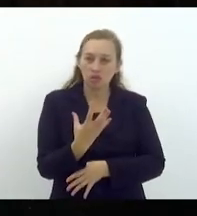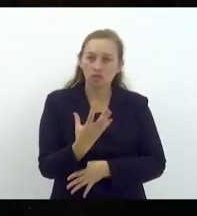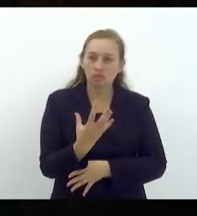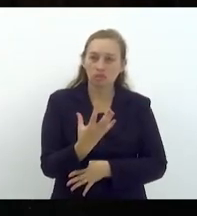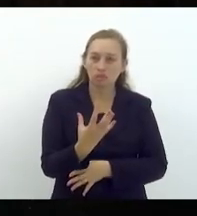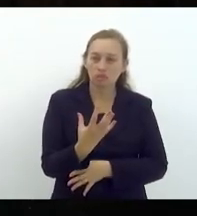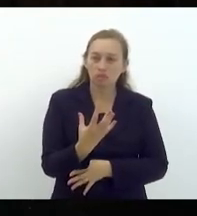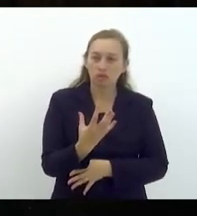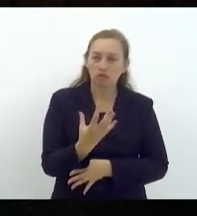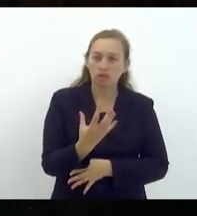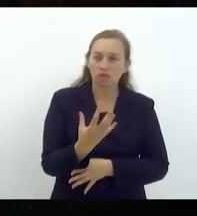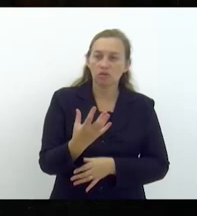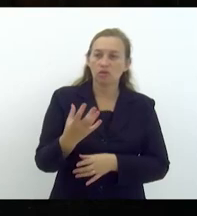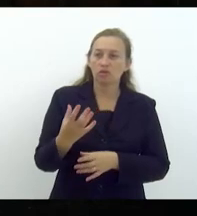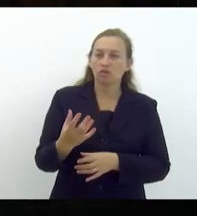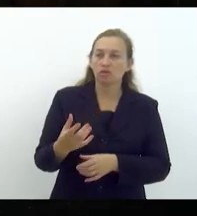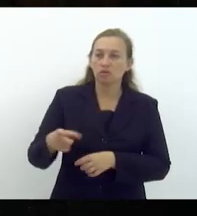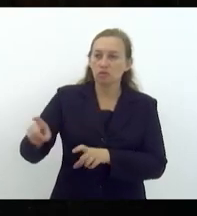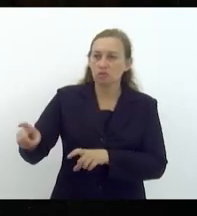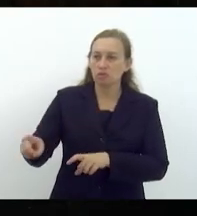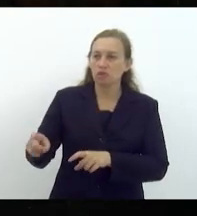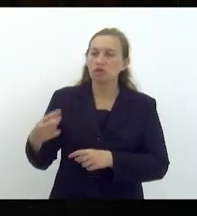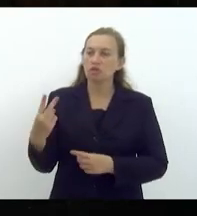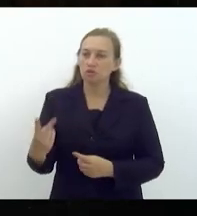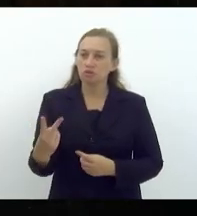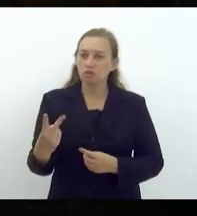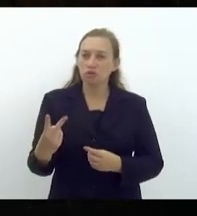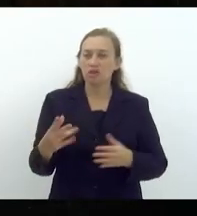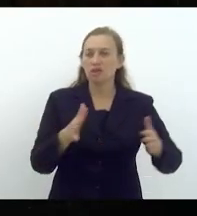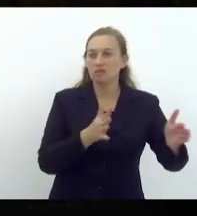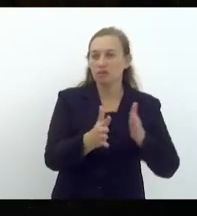manejos do rebanho, nas duas etapas da campanha.